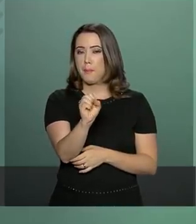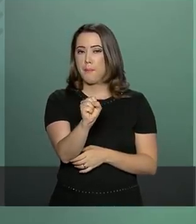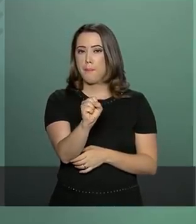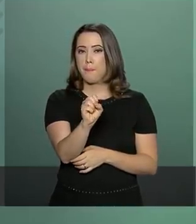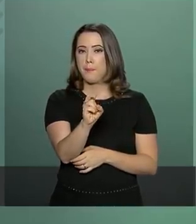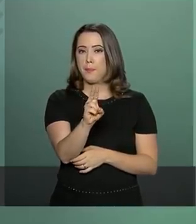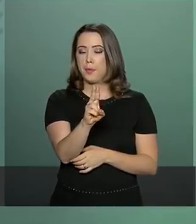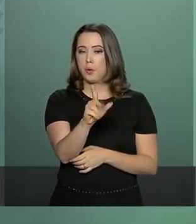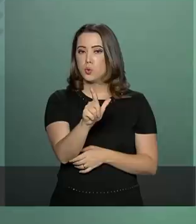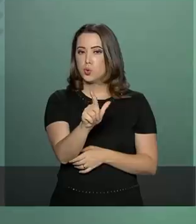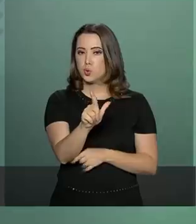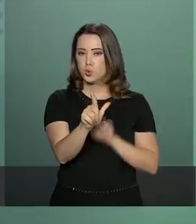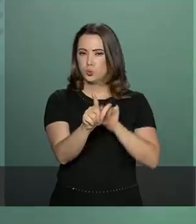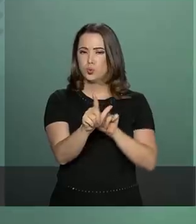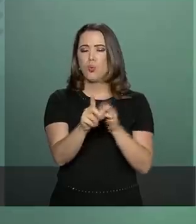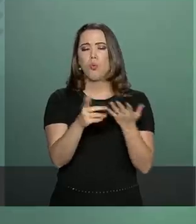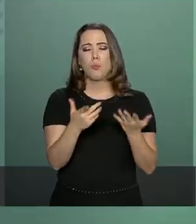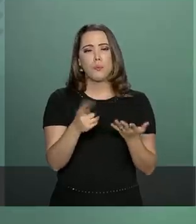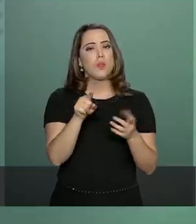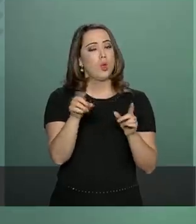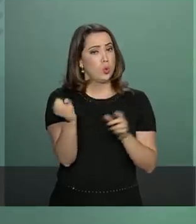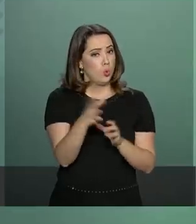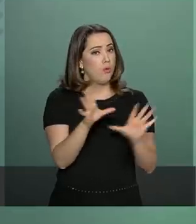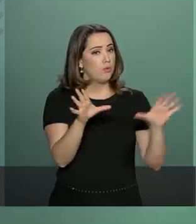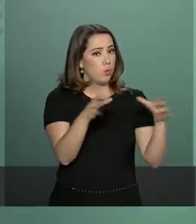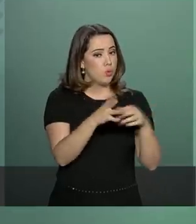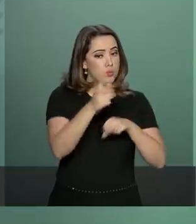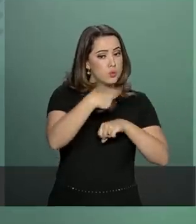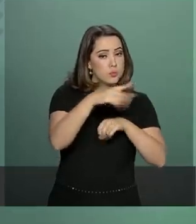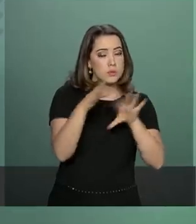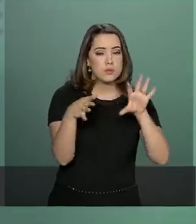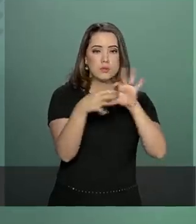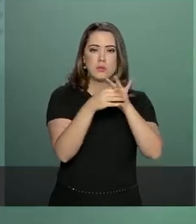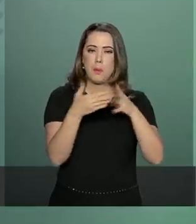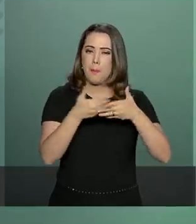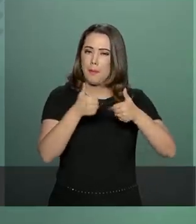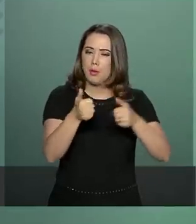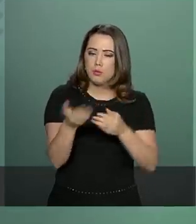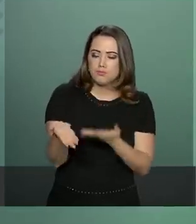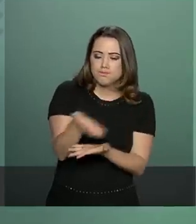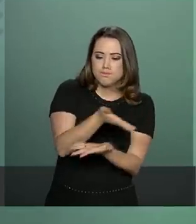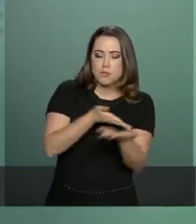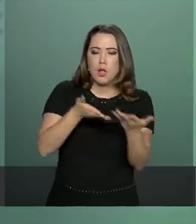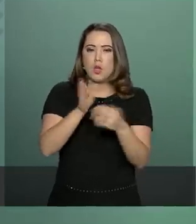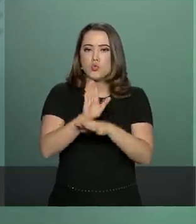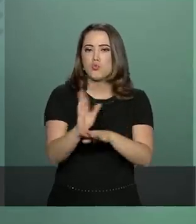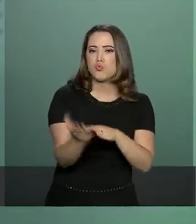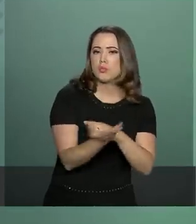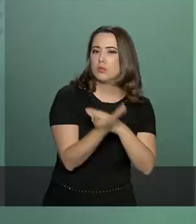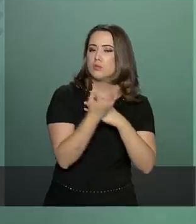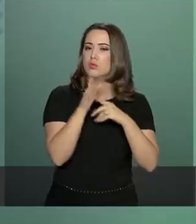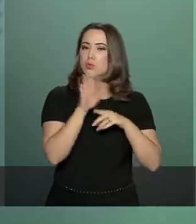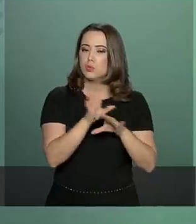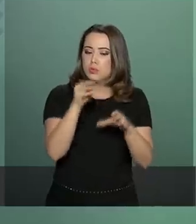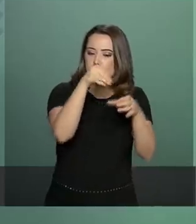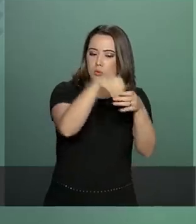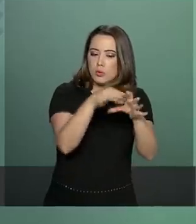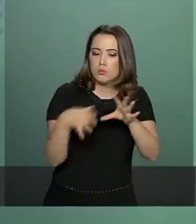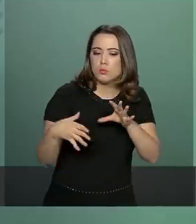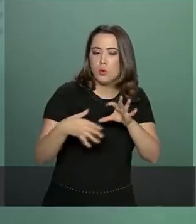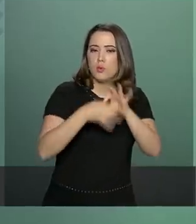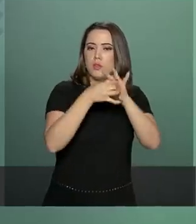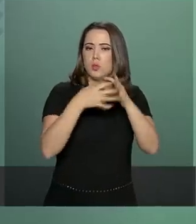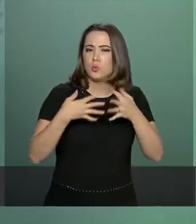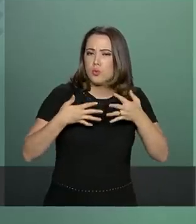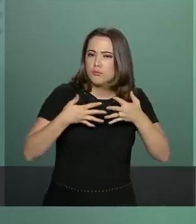possibilitará uma melhor coordenação, cooperação, integração regional,